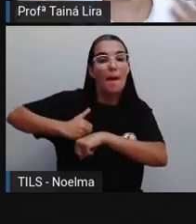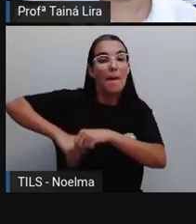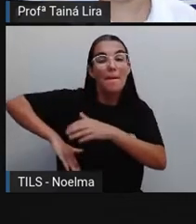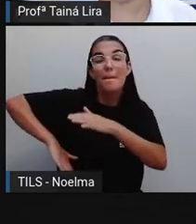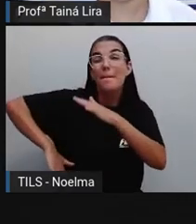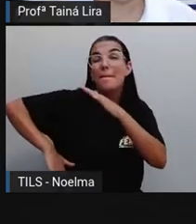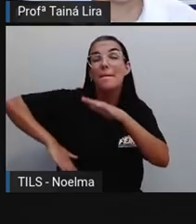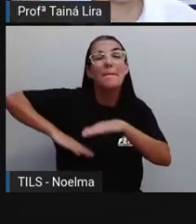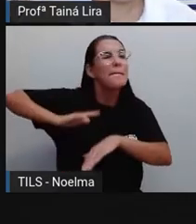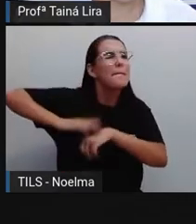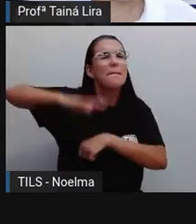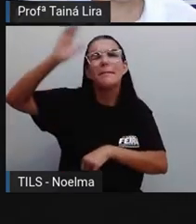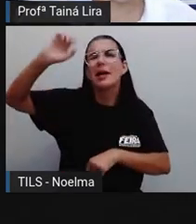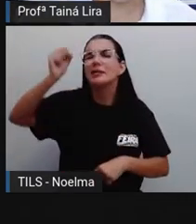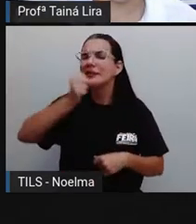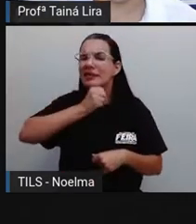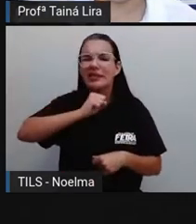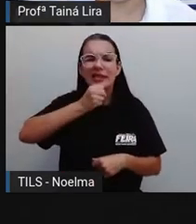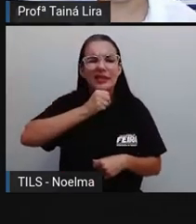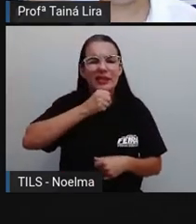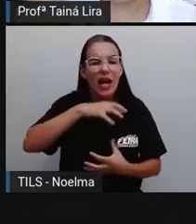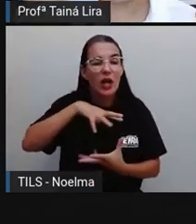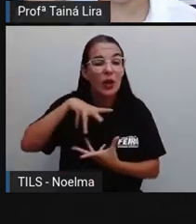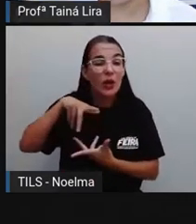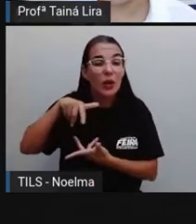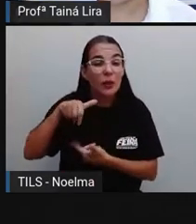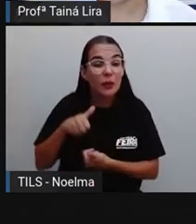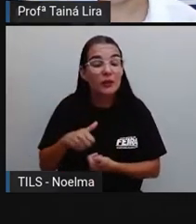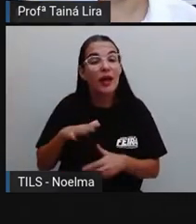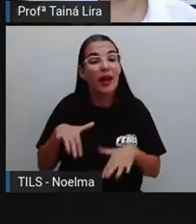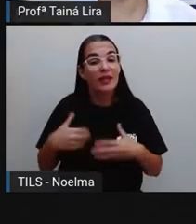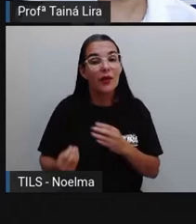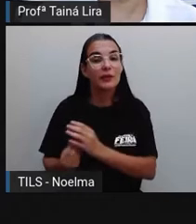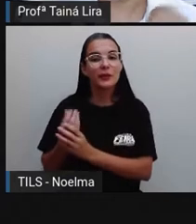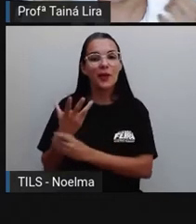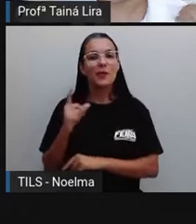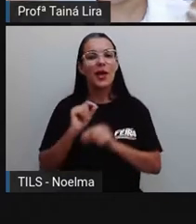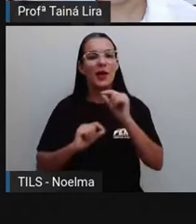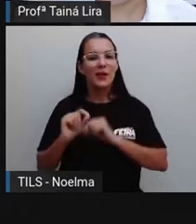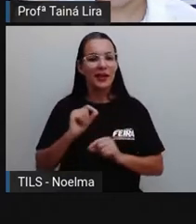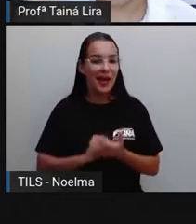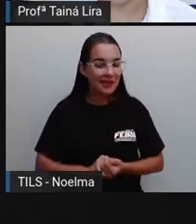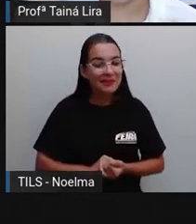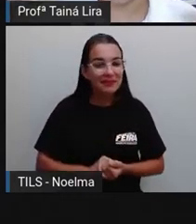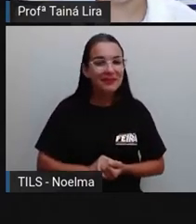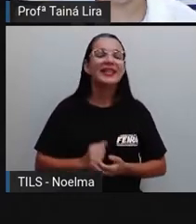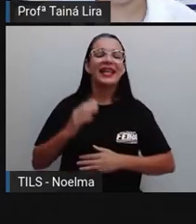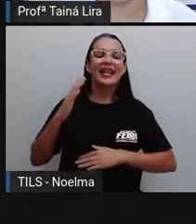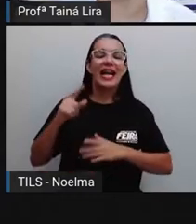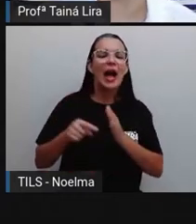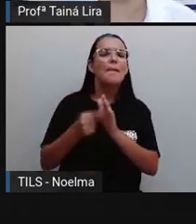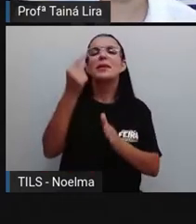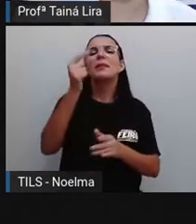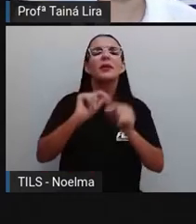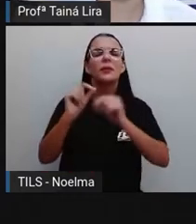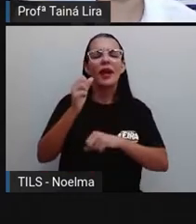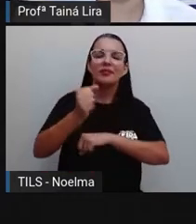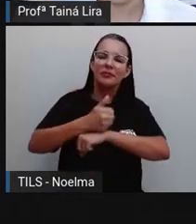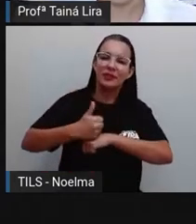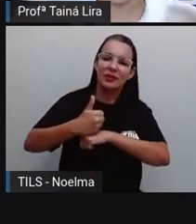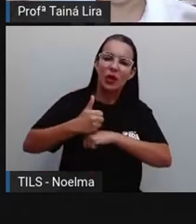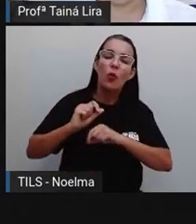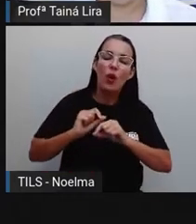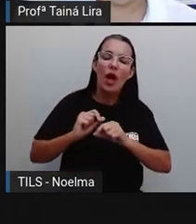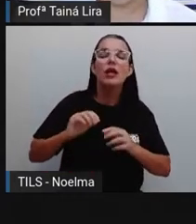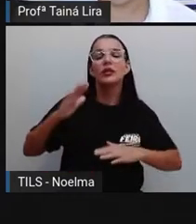qual era a profissão mais antiga do mundo. E eles descobriram que a profissão mais antiga, a primeira aí que surgiu foi a profissão